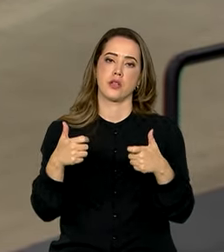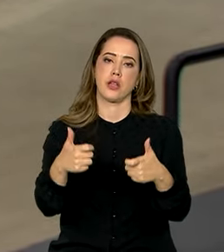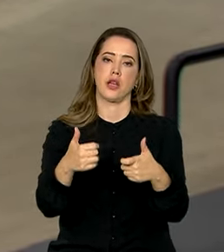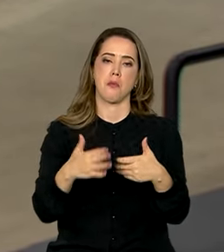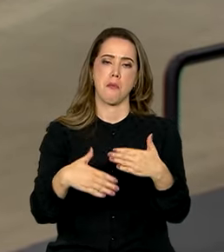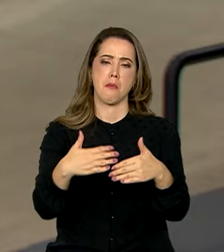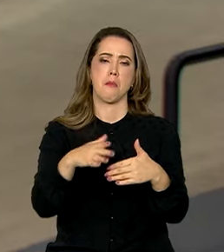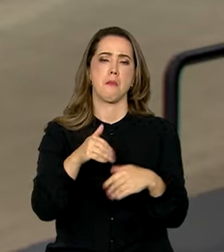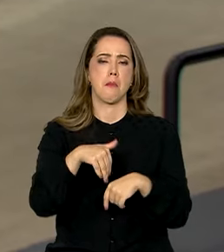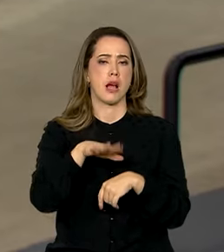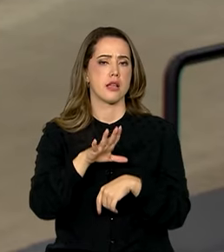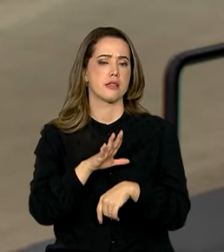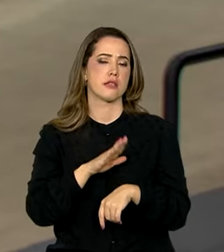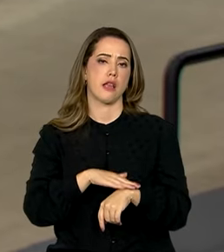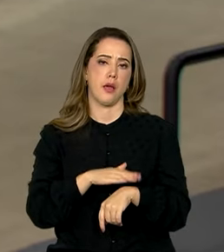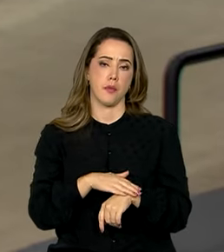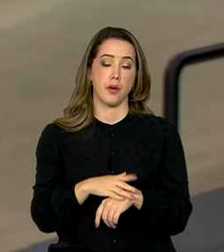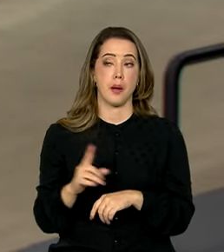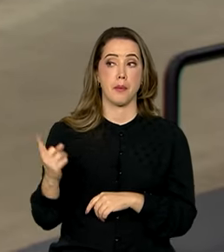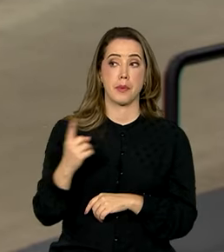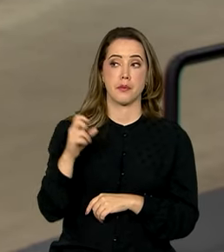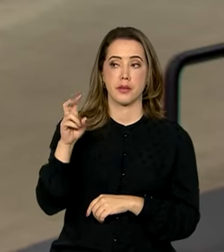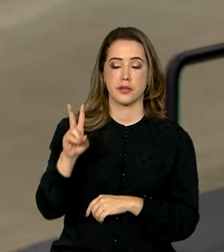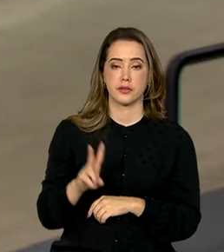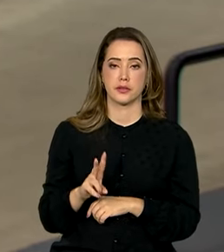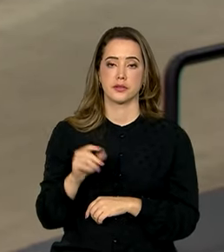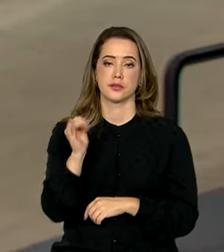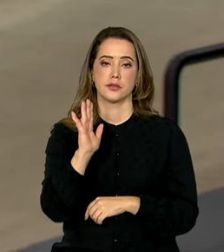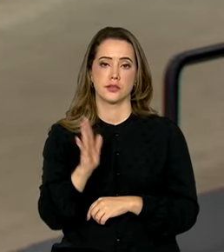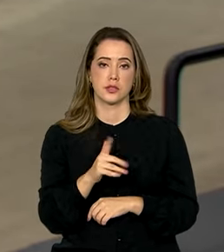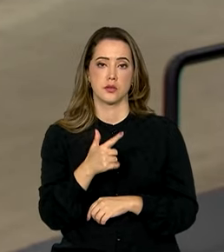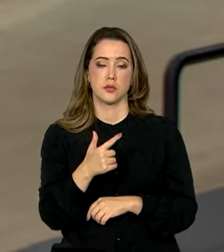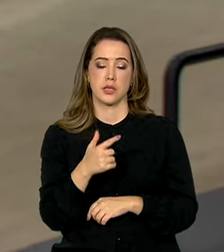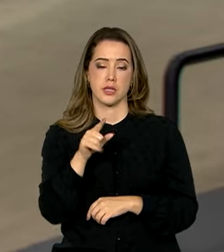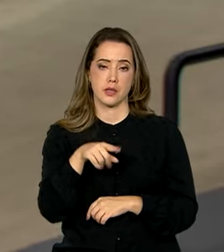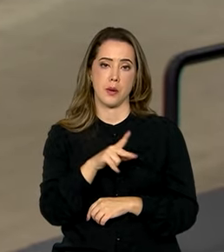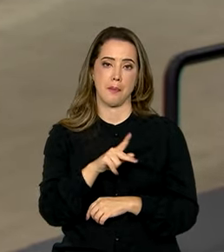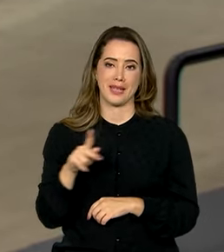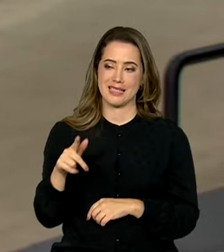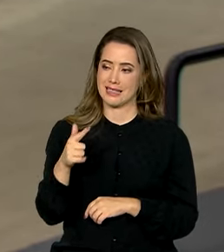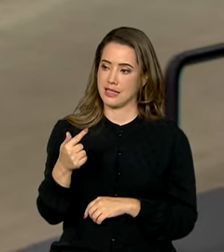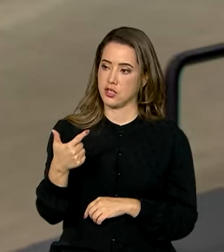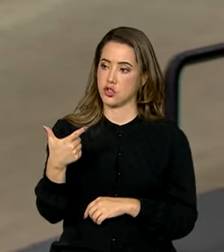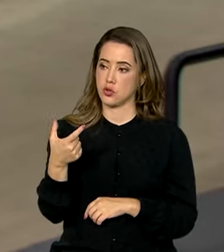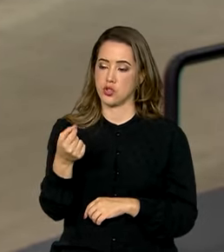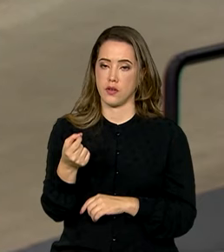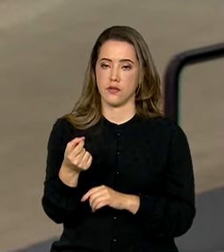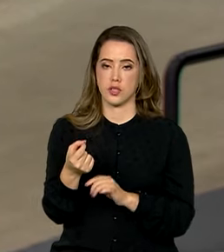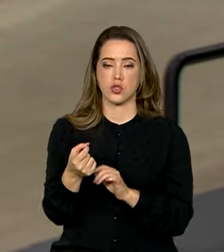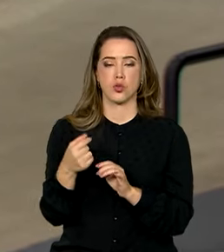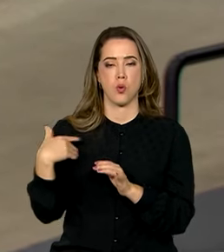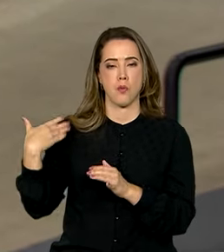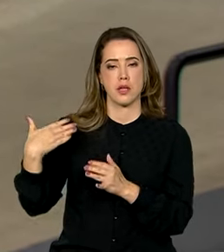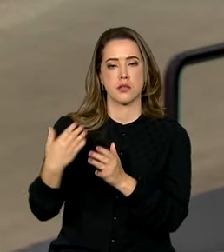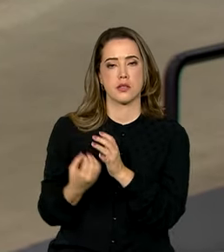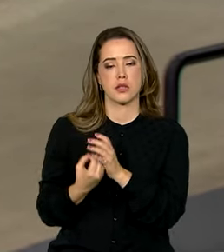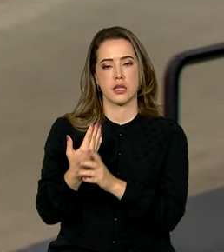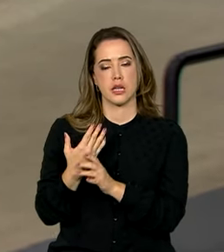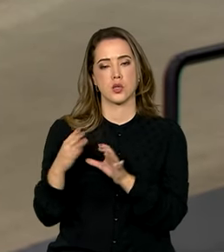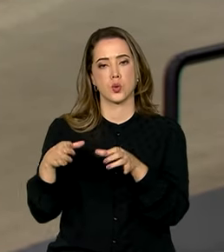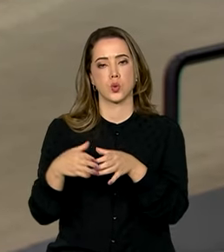Esta é a primeira vez que o Brasil assume a presidência do G20 desde a criação do bloco em 1999.